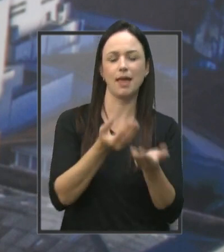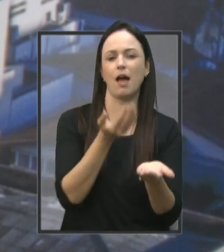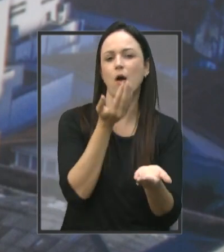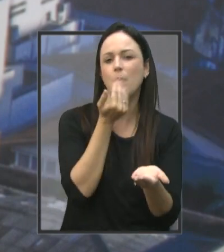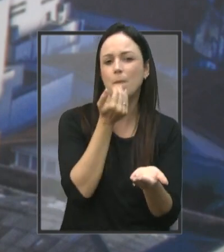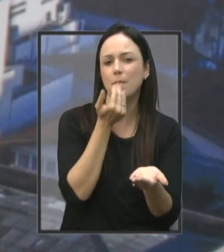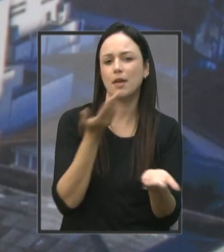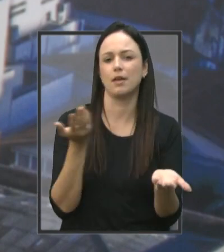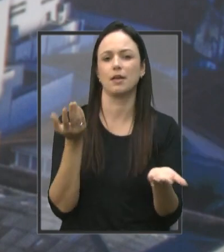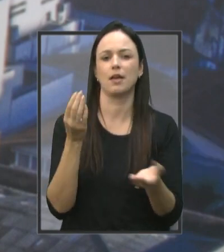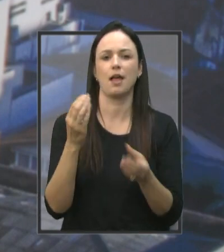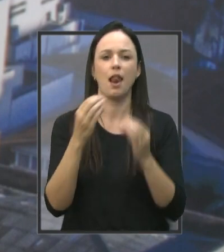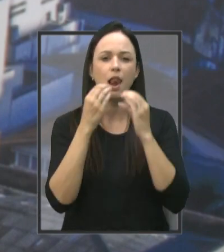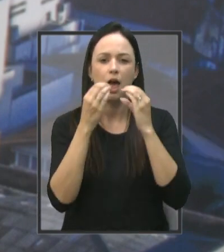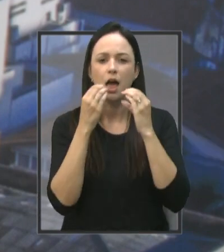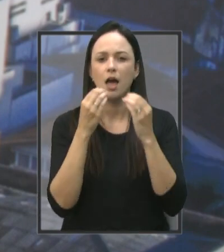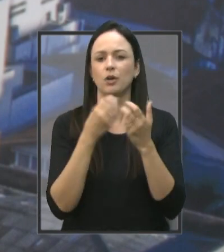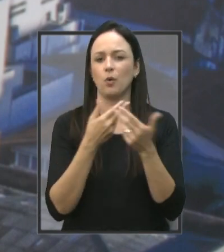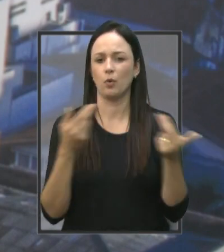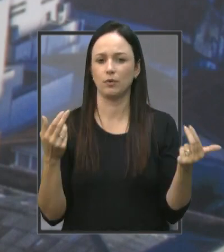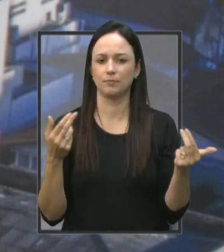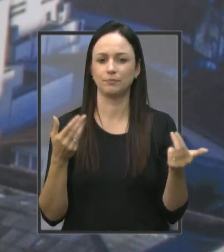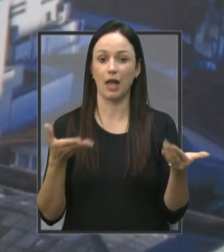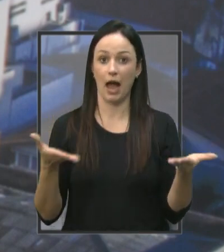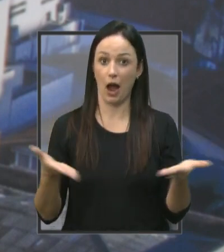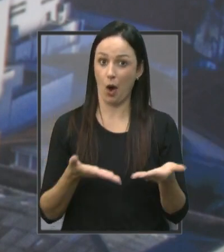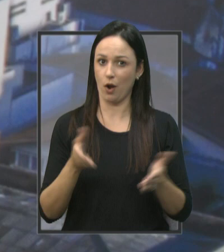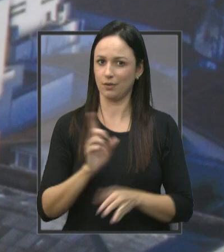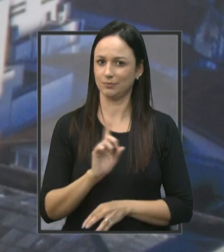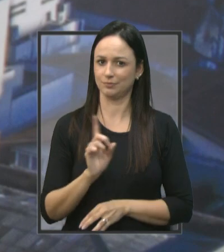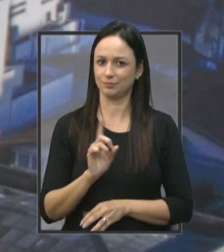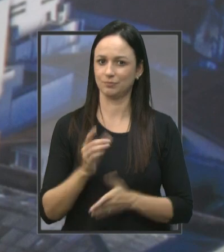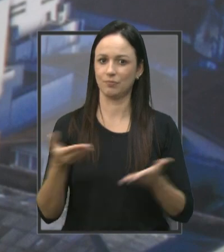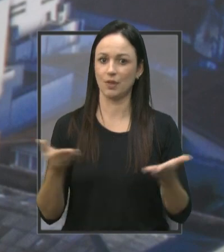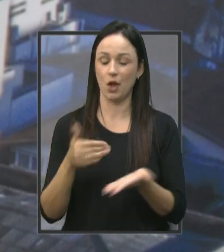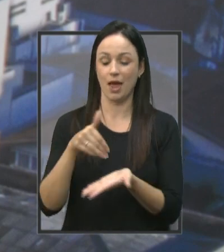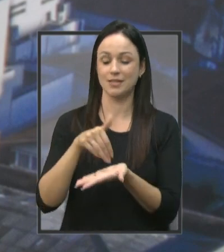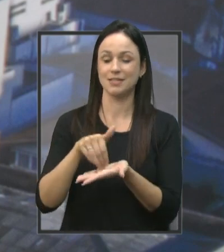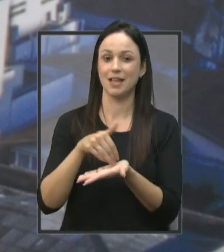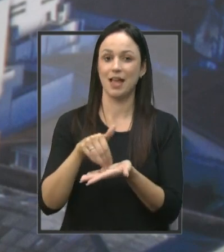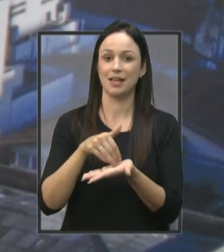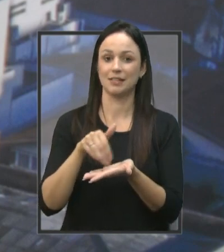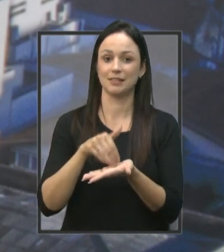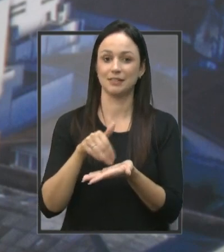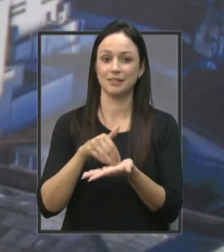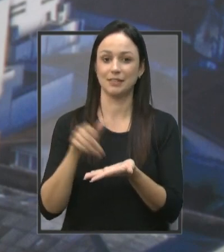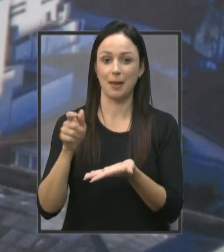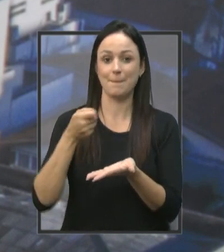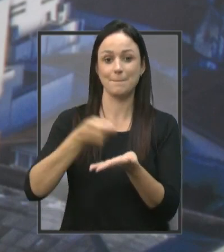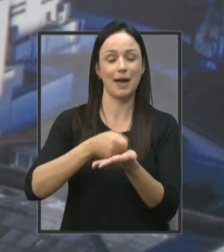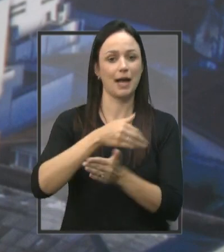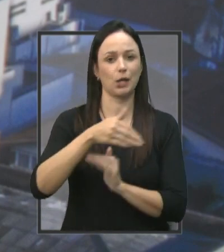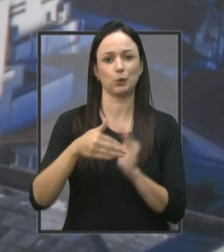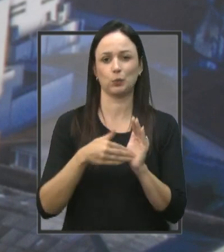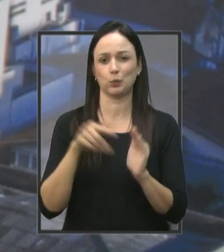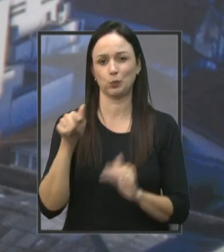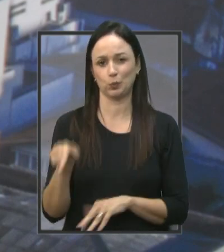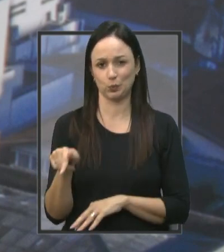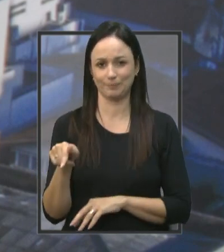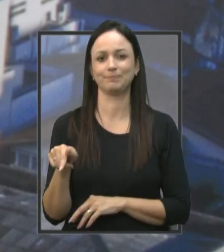Lanches E agora não Agora a secretaria Está custeando Tudo isso daí